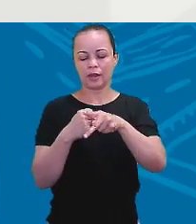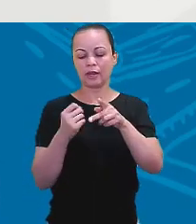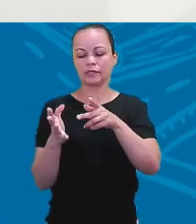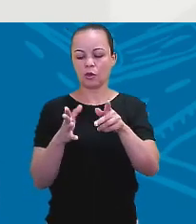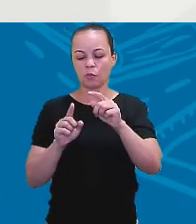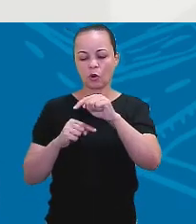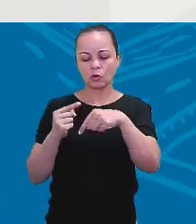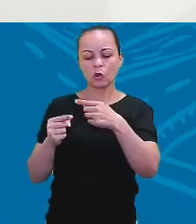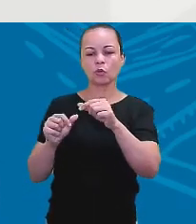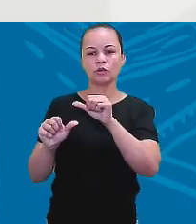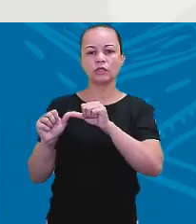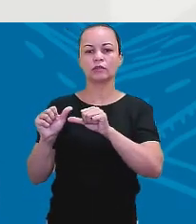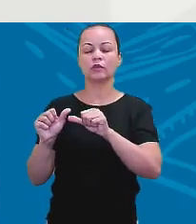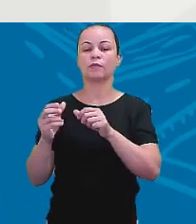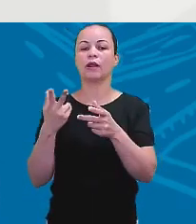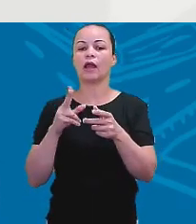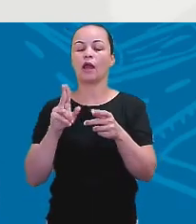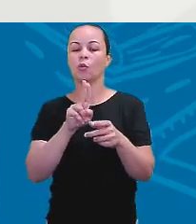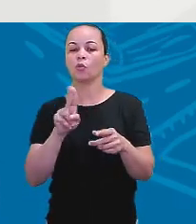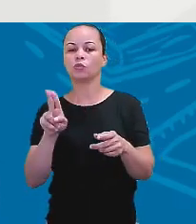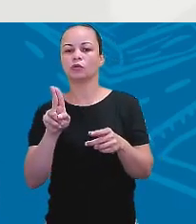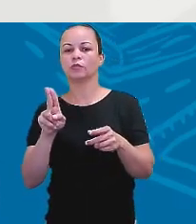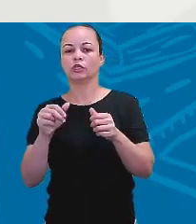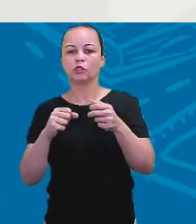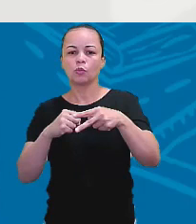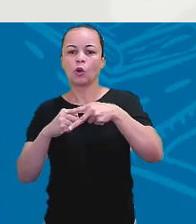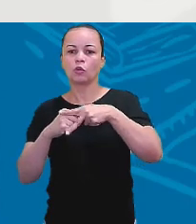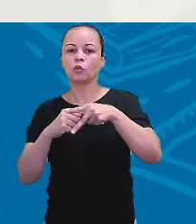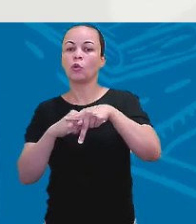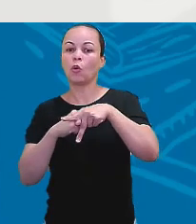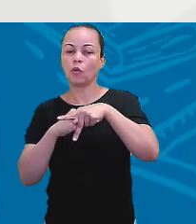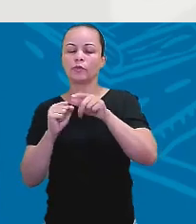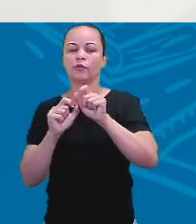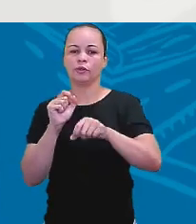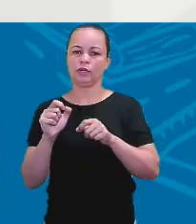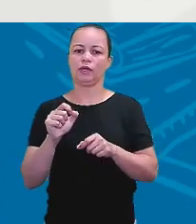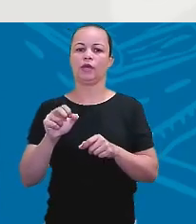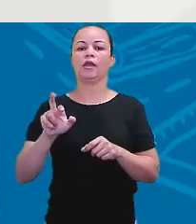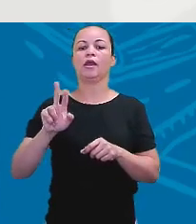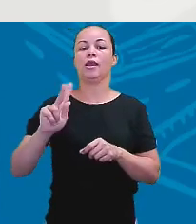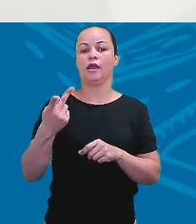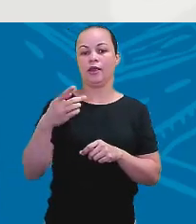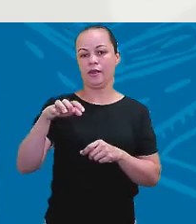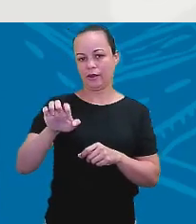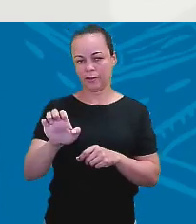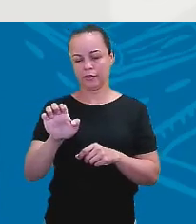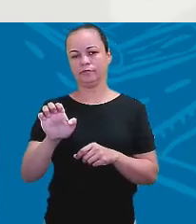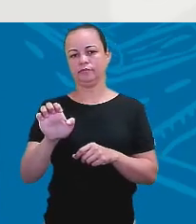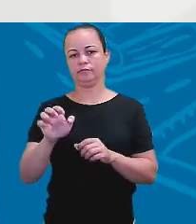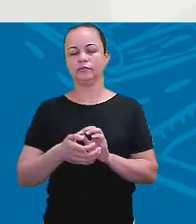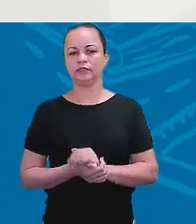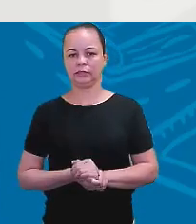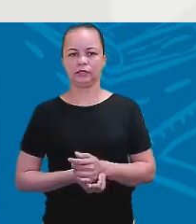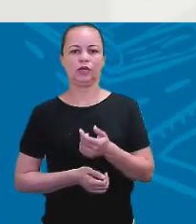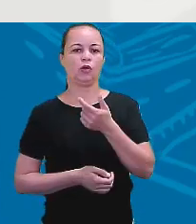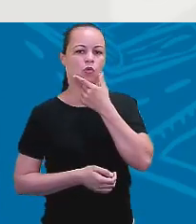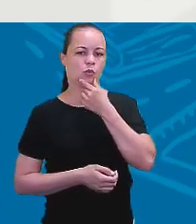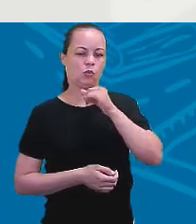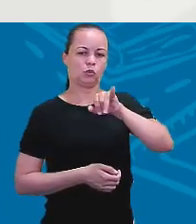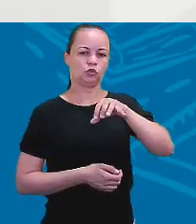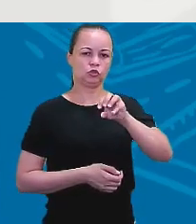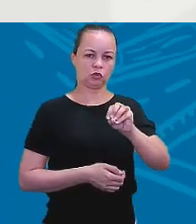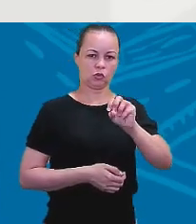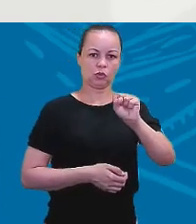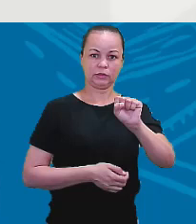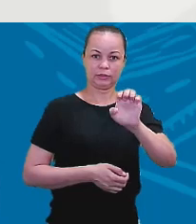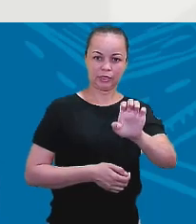homem. Qual é o pronome que eu uso para homem? He. Então, is not he. José é um bom jogador. Não